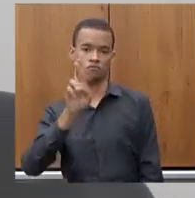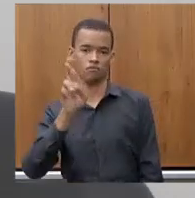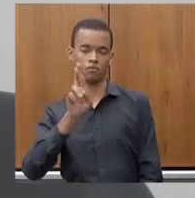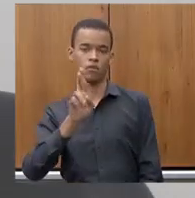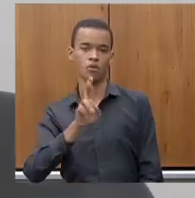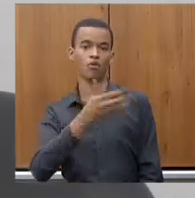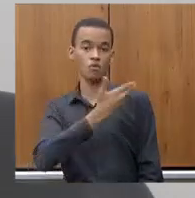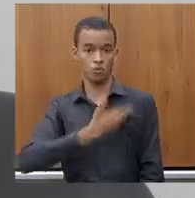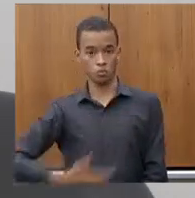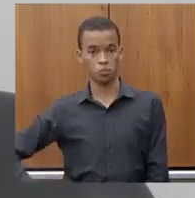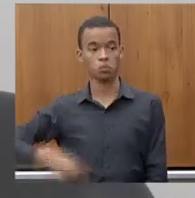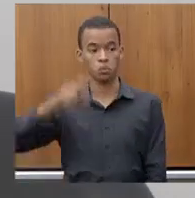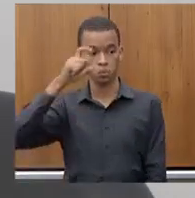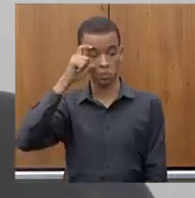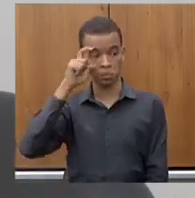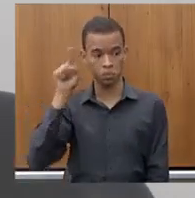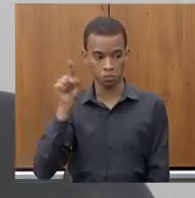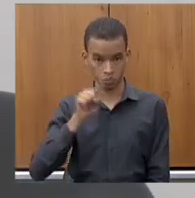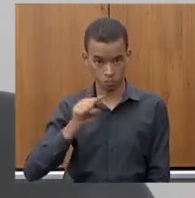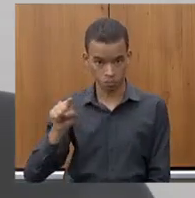Zema aumentou,